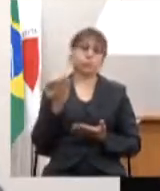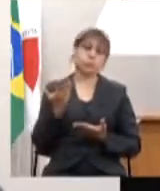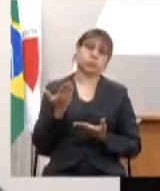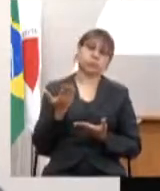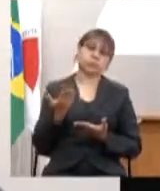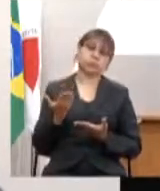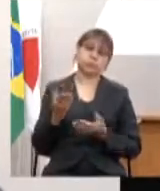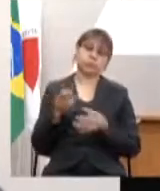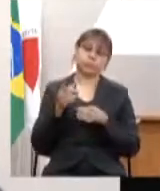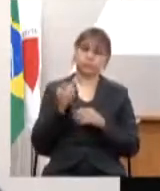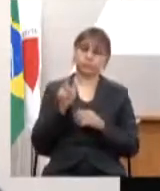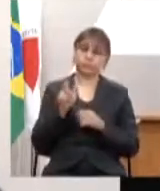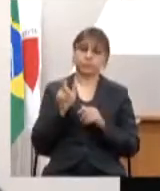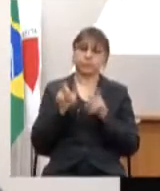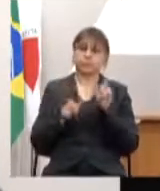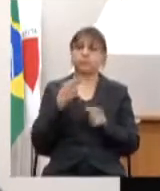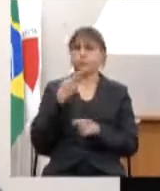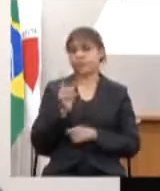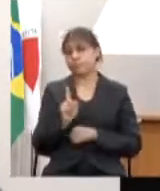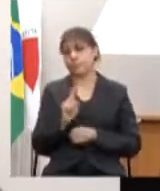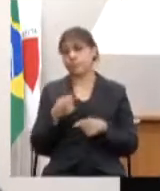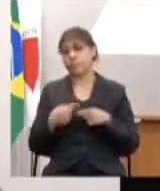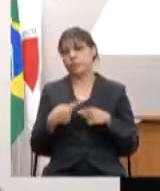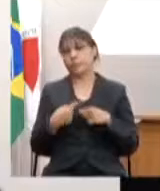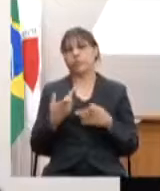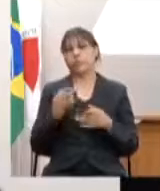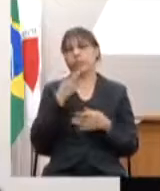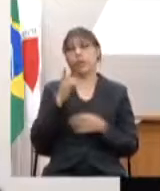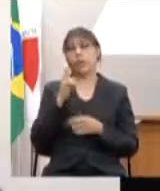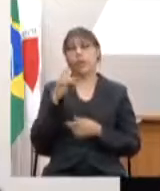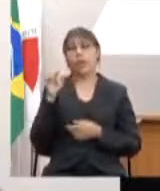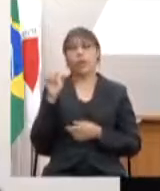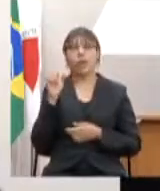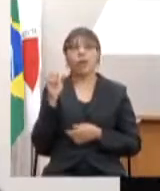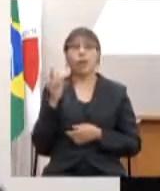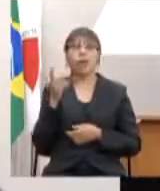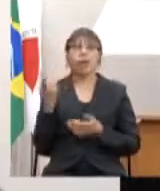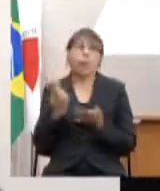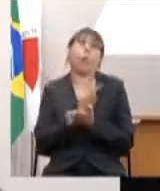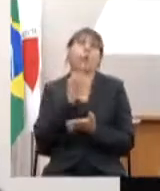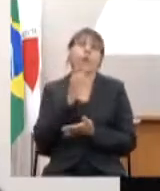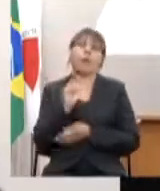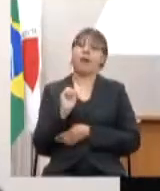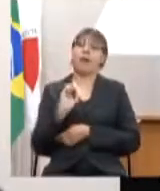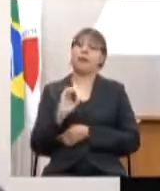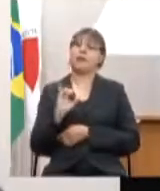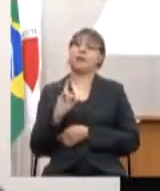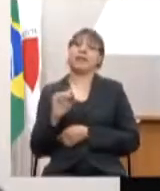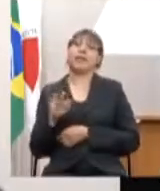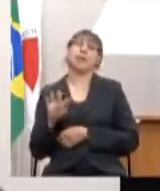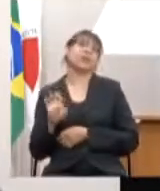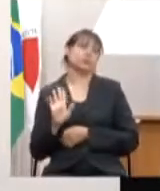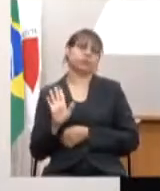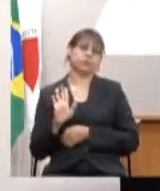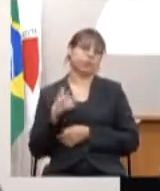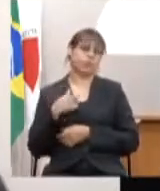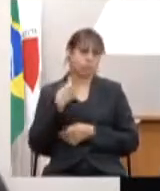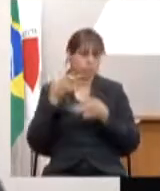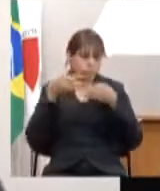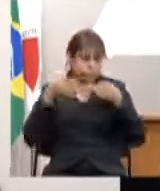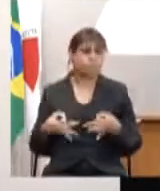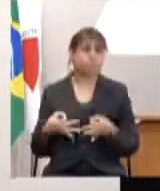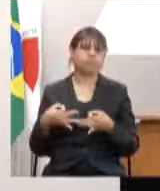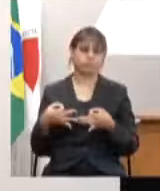fala quem usa o termo acidente mas eu posso falar com convicção e com provas não é só com